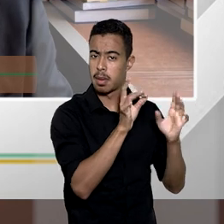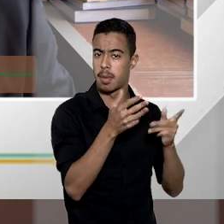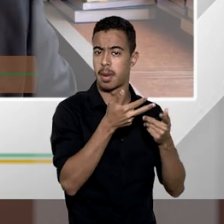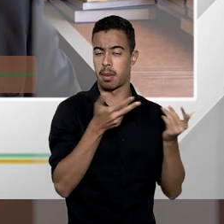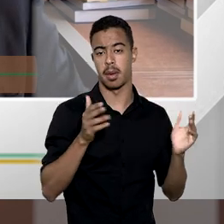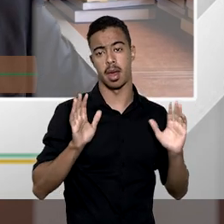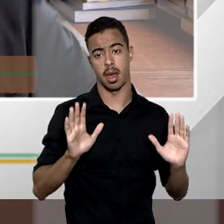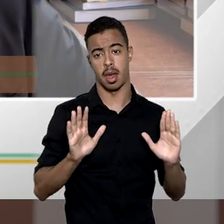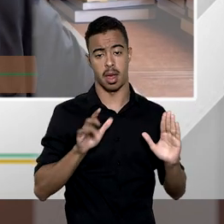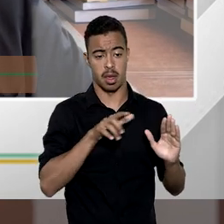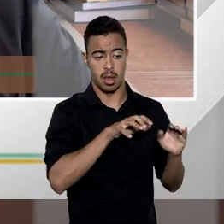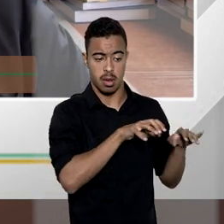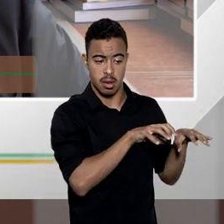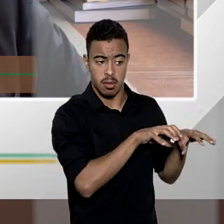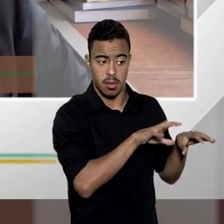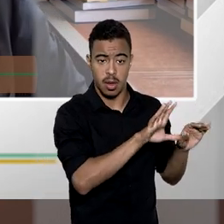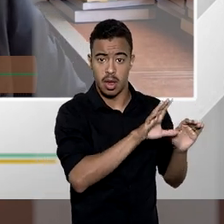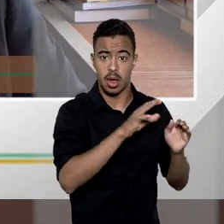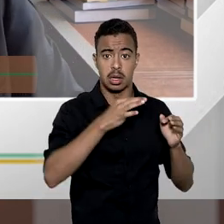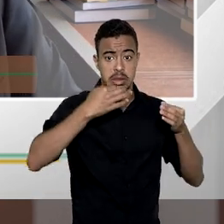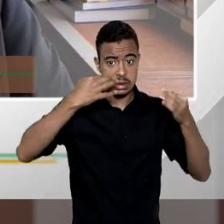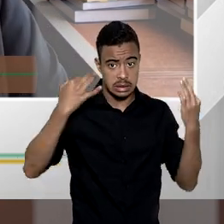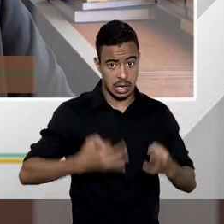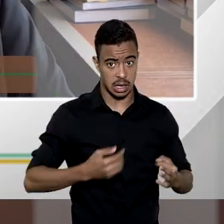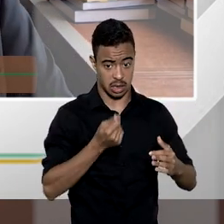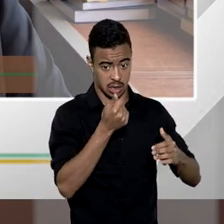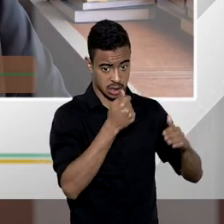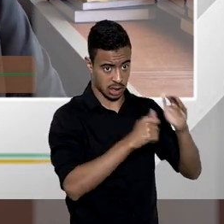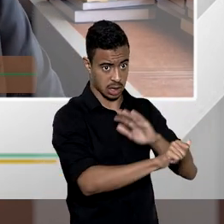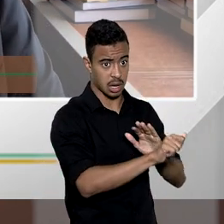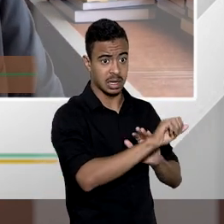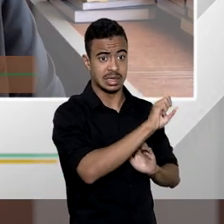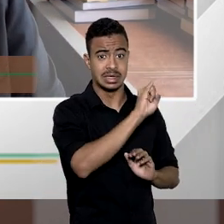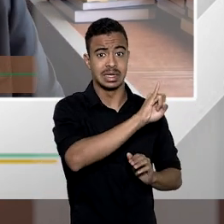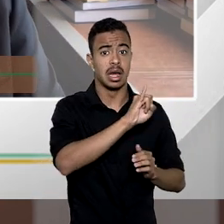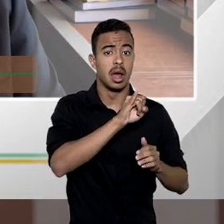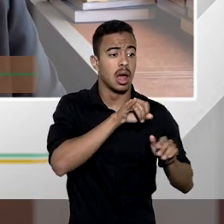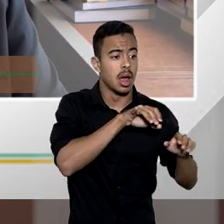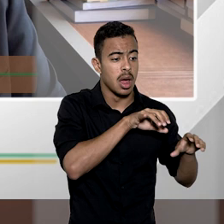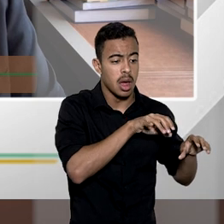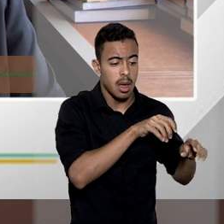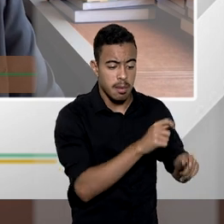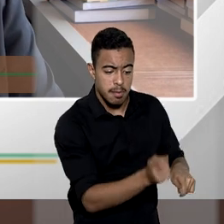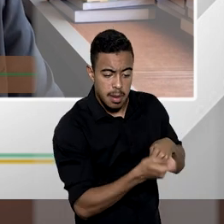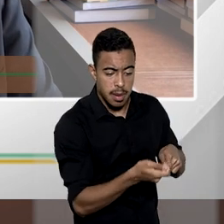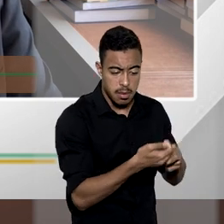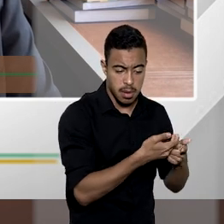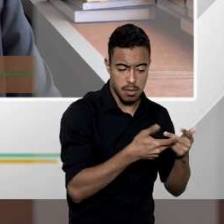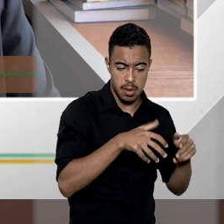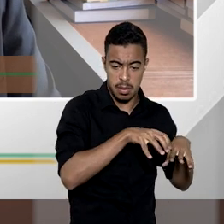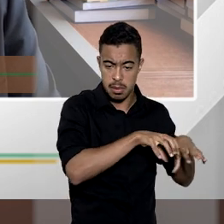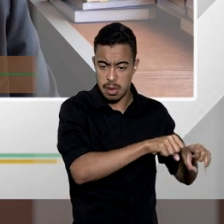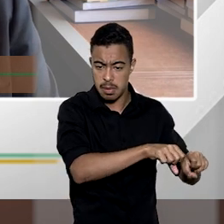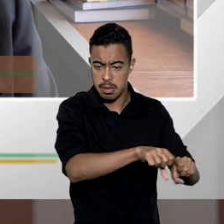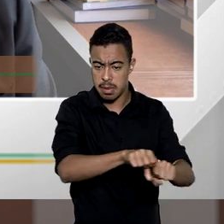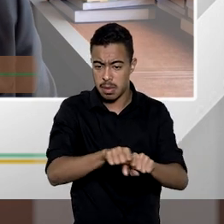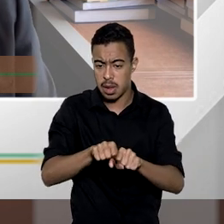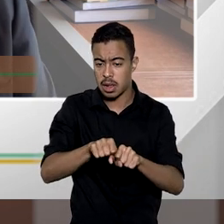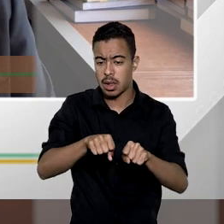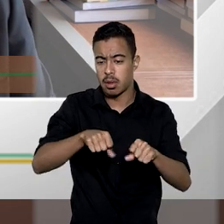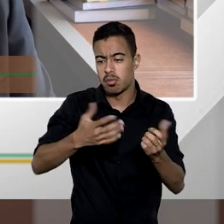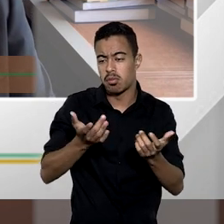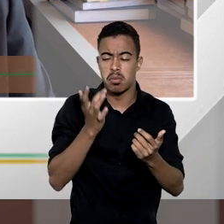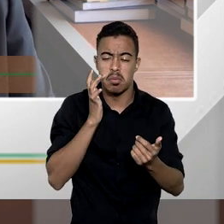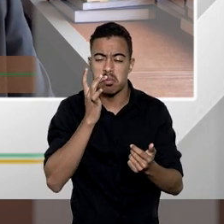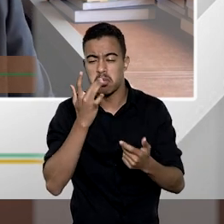quando a mina é explorada regularmente e não há cabimento de indenização no caso de não existir